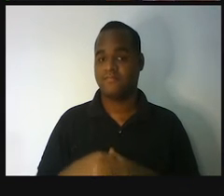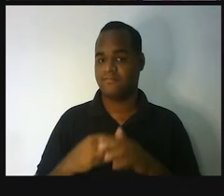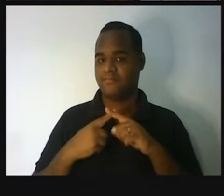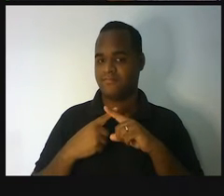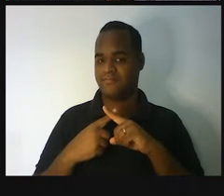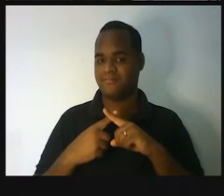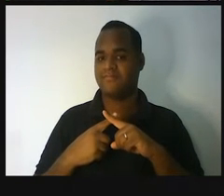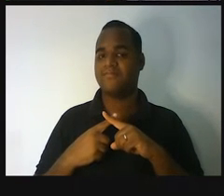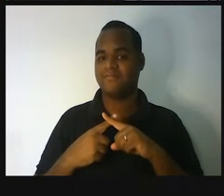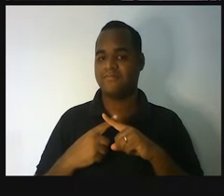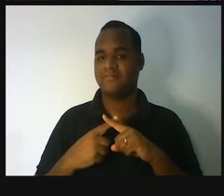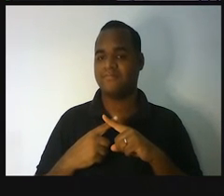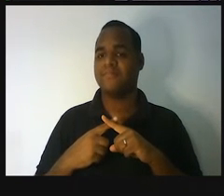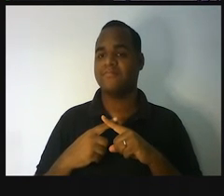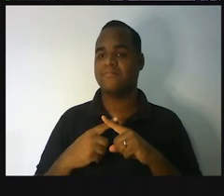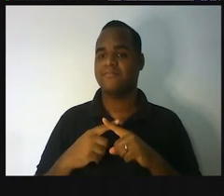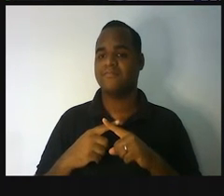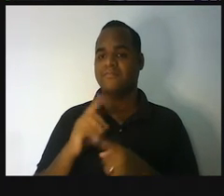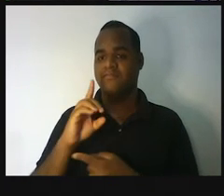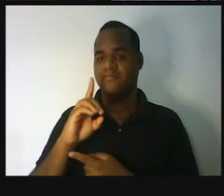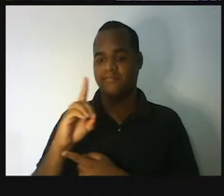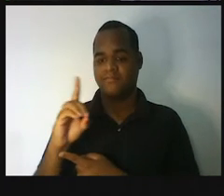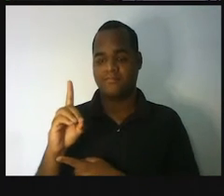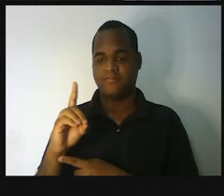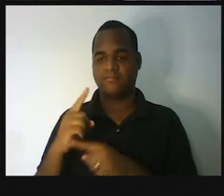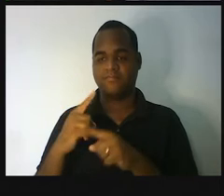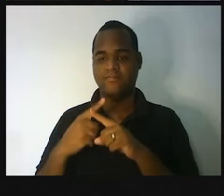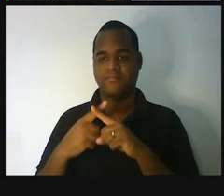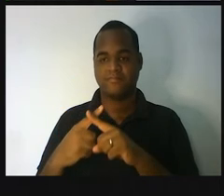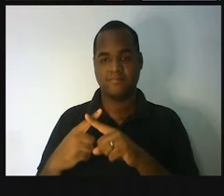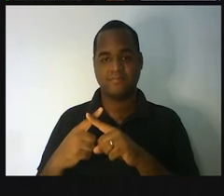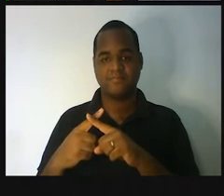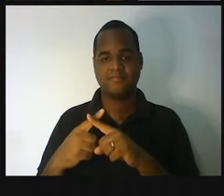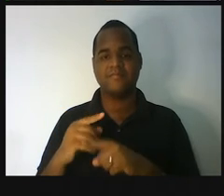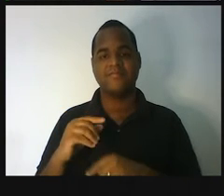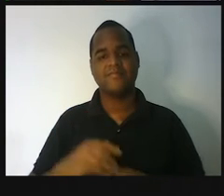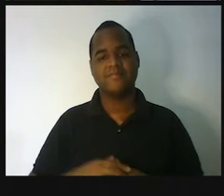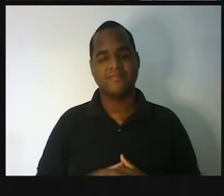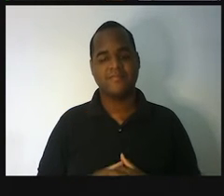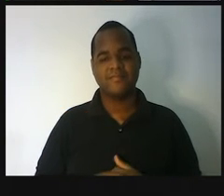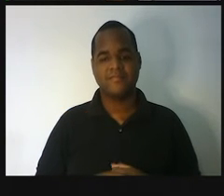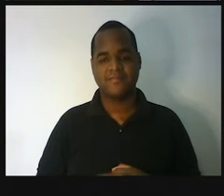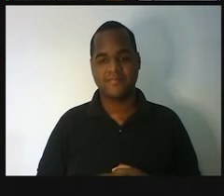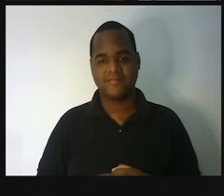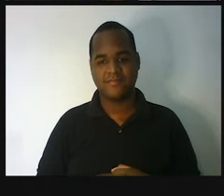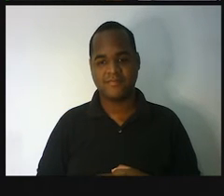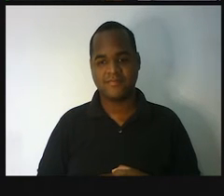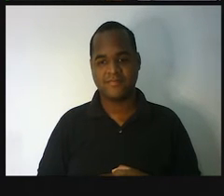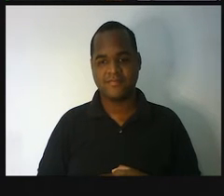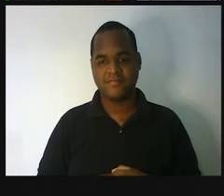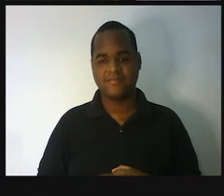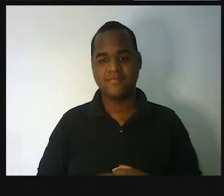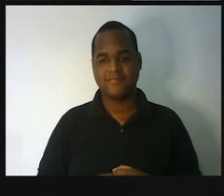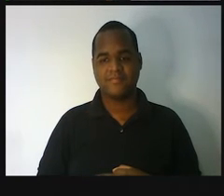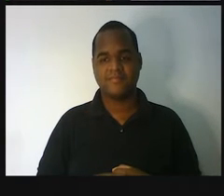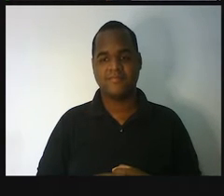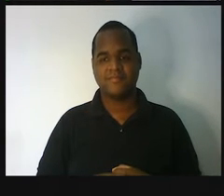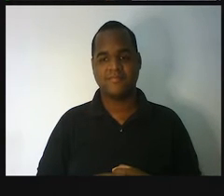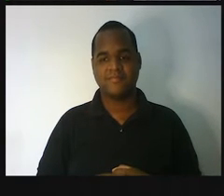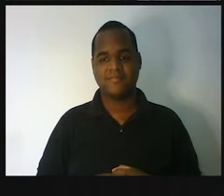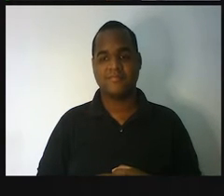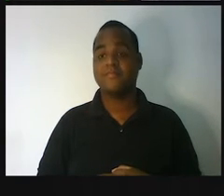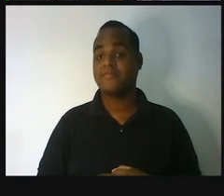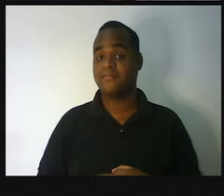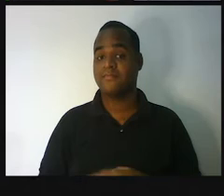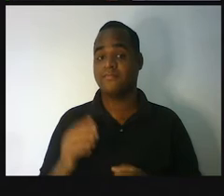Sempre que for para a direita, aumenta. E se aumenta, faz sentido multiplicar. Já